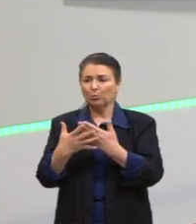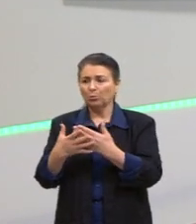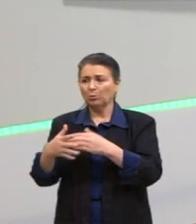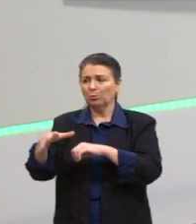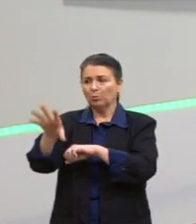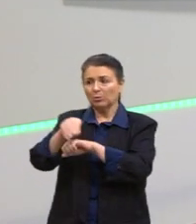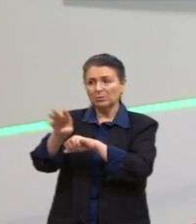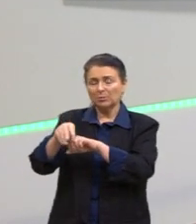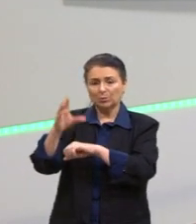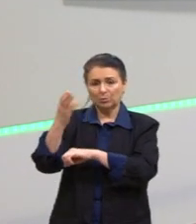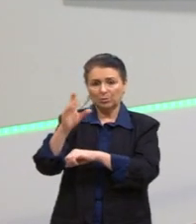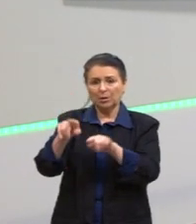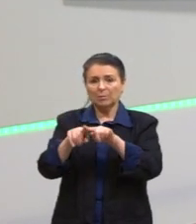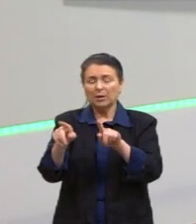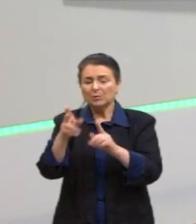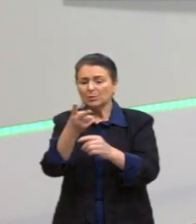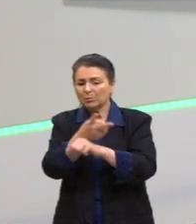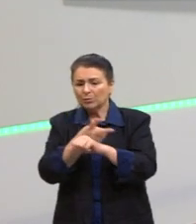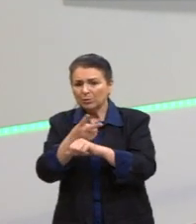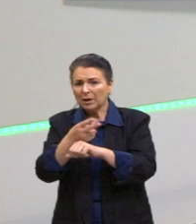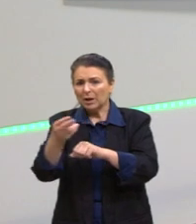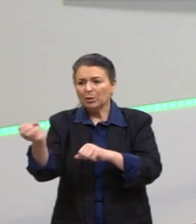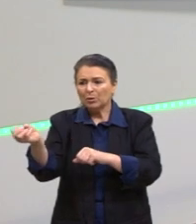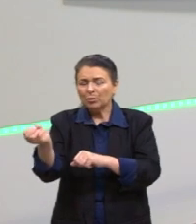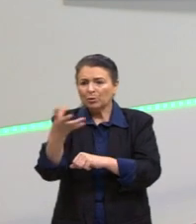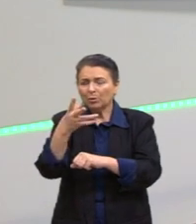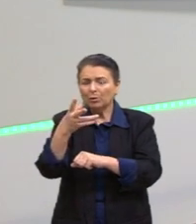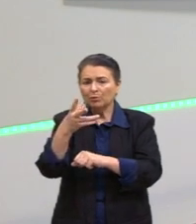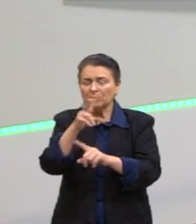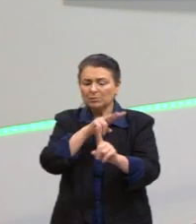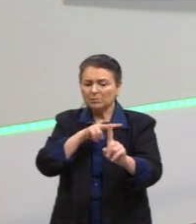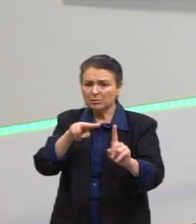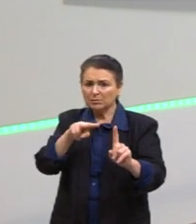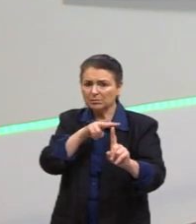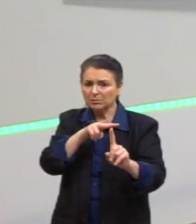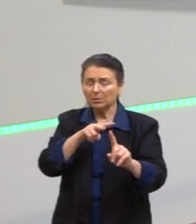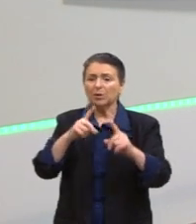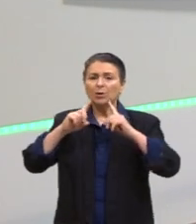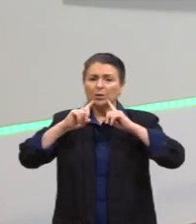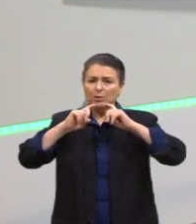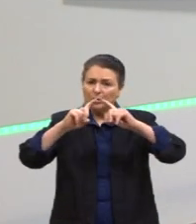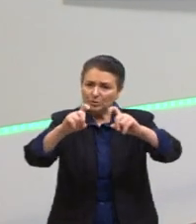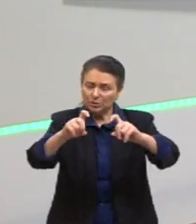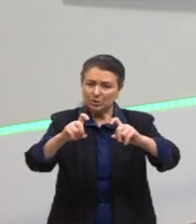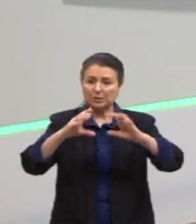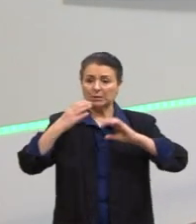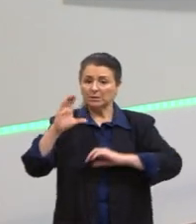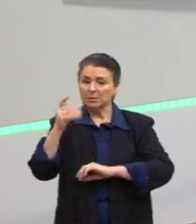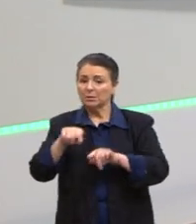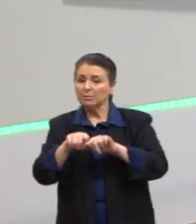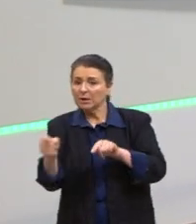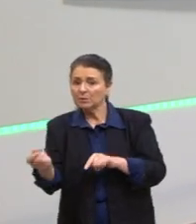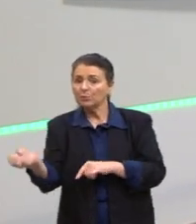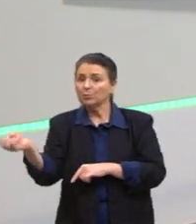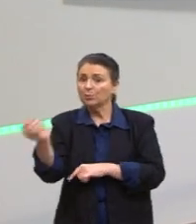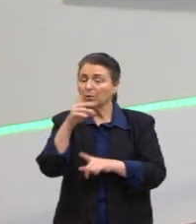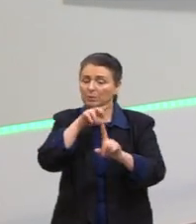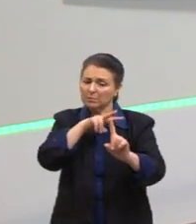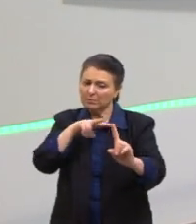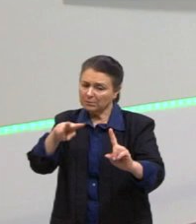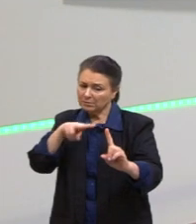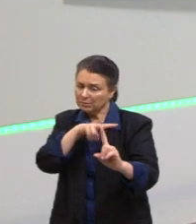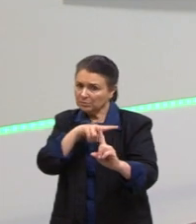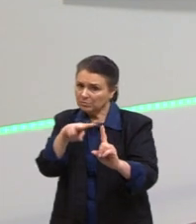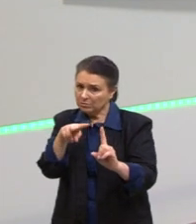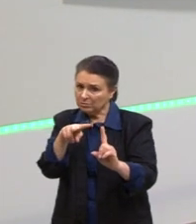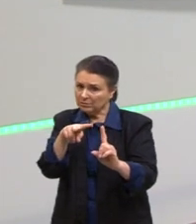buscar outras perspectivas para a ciência. Também críticos da ciência, mas com busca de perspectivas. Acho que essa é uma observação bem